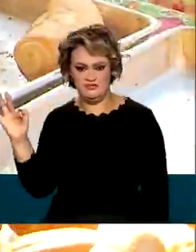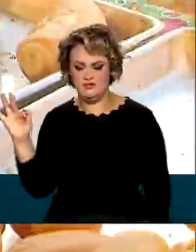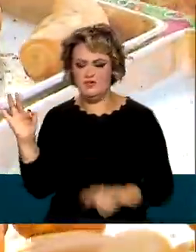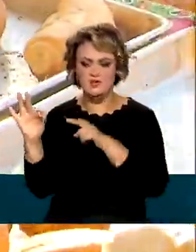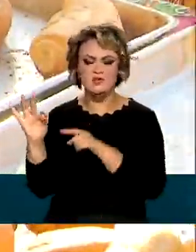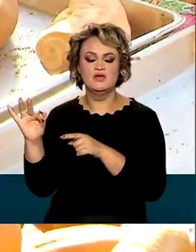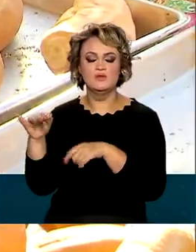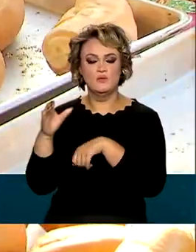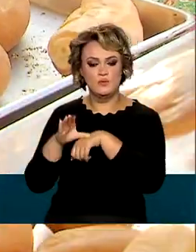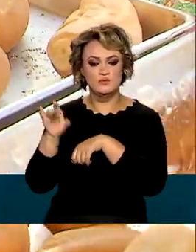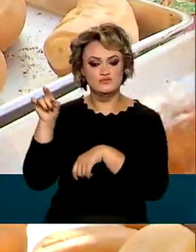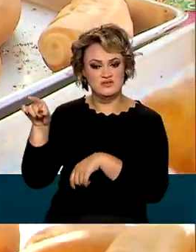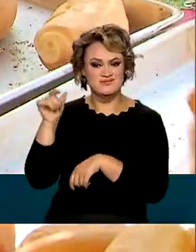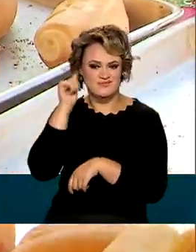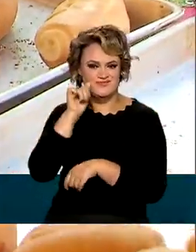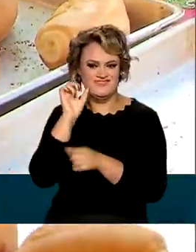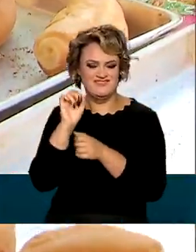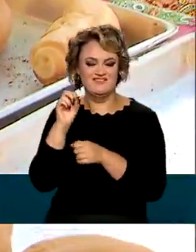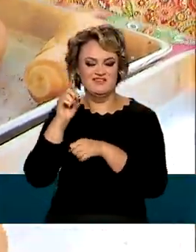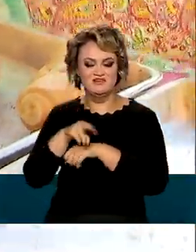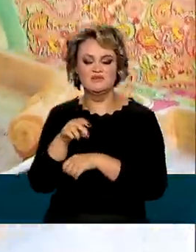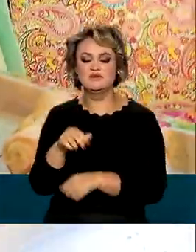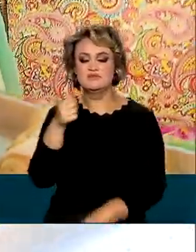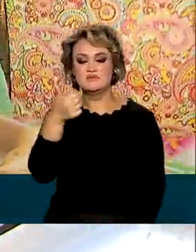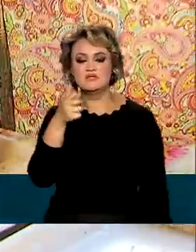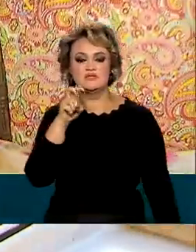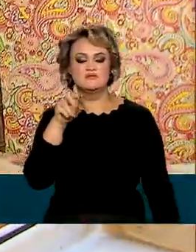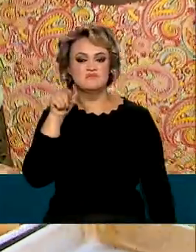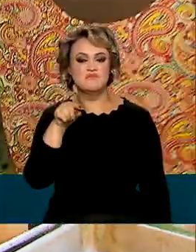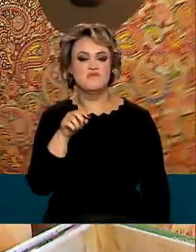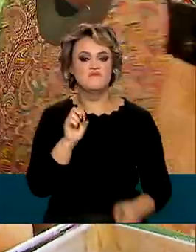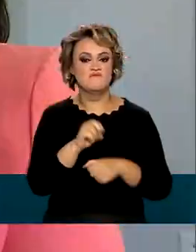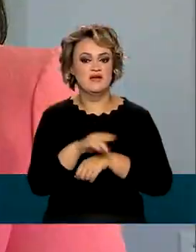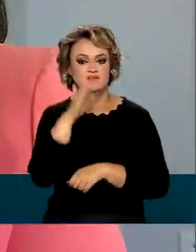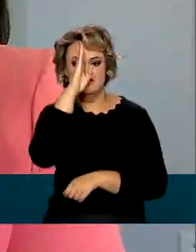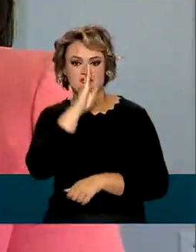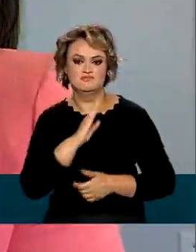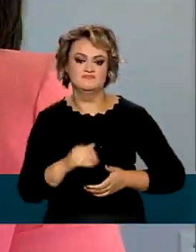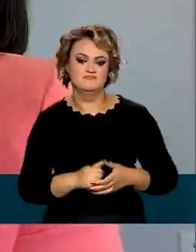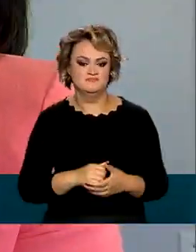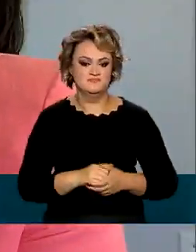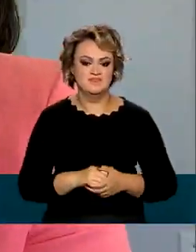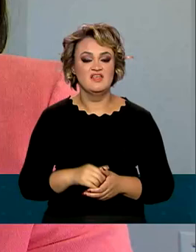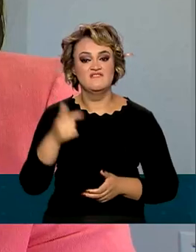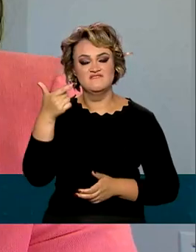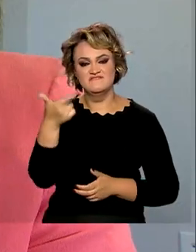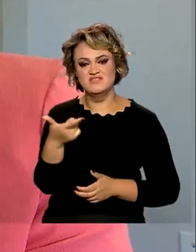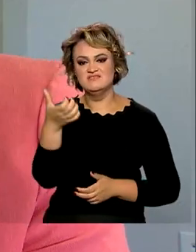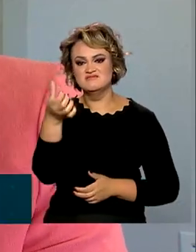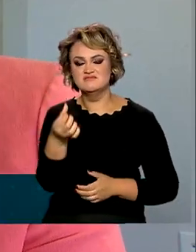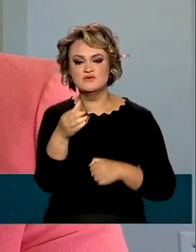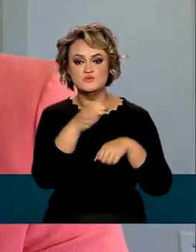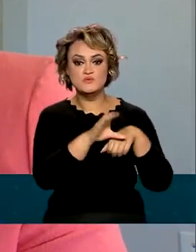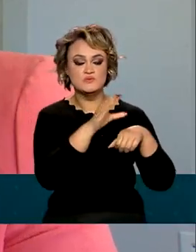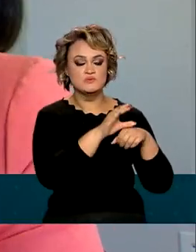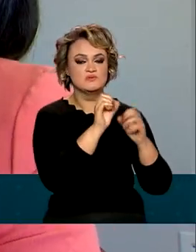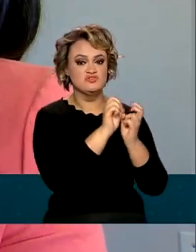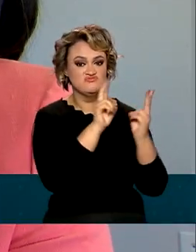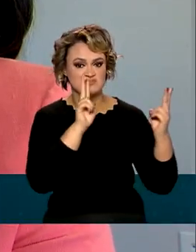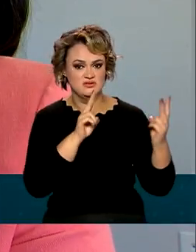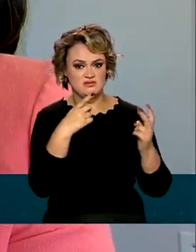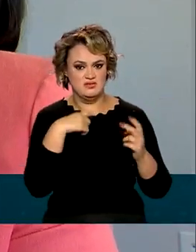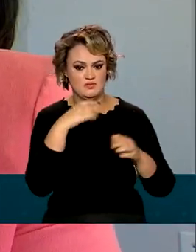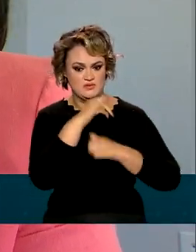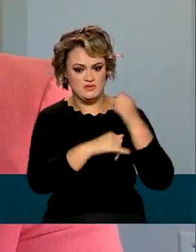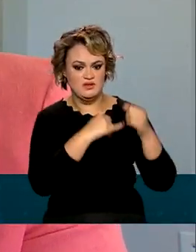onde o curso da Natália é oferecido, são 15 mil vagas gratuitas. Todos os 26 cursos online que nós